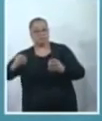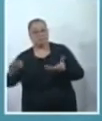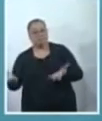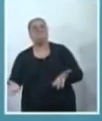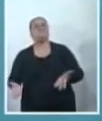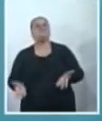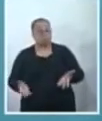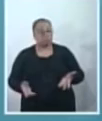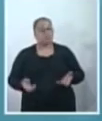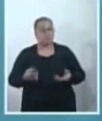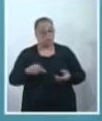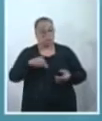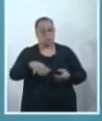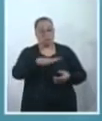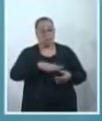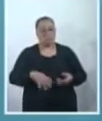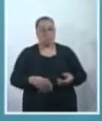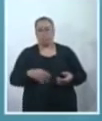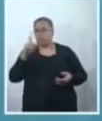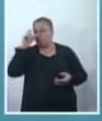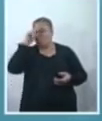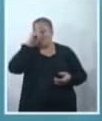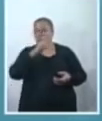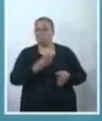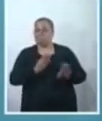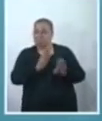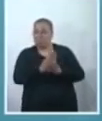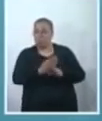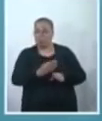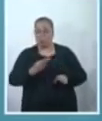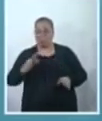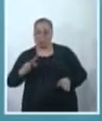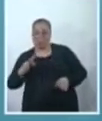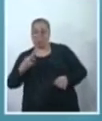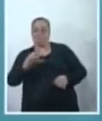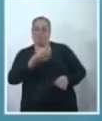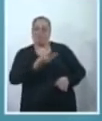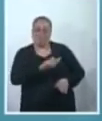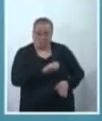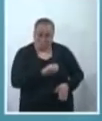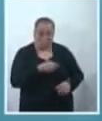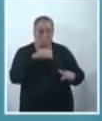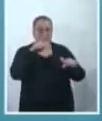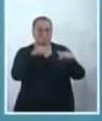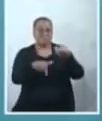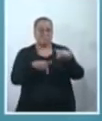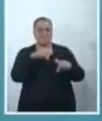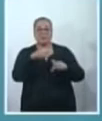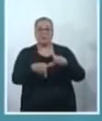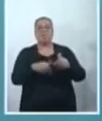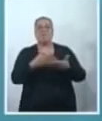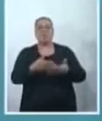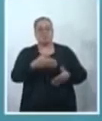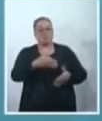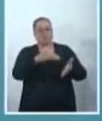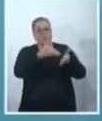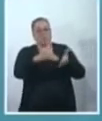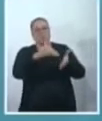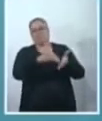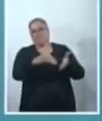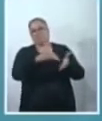trabalho. É muito difícil a gente encontrar trans, travestis, trabalhando como secretária